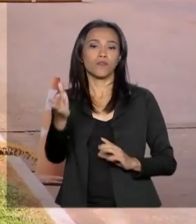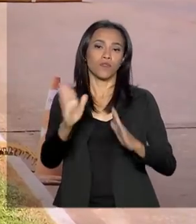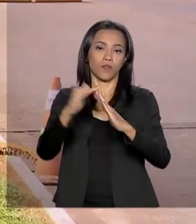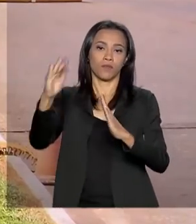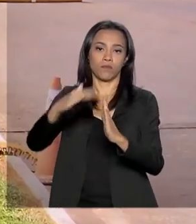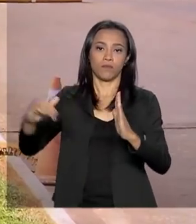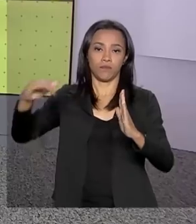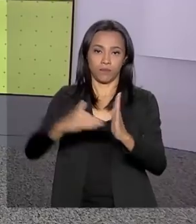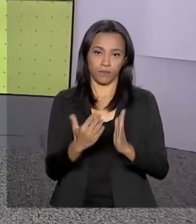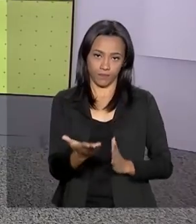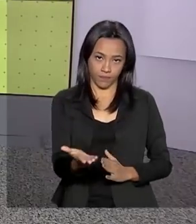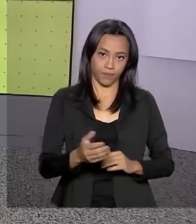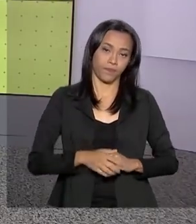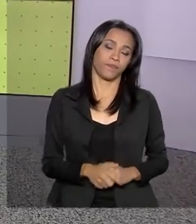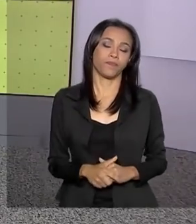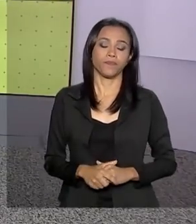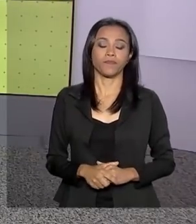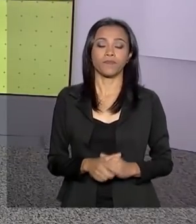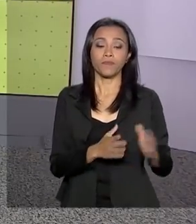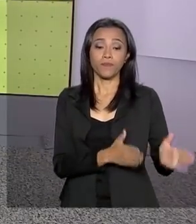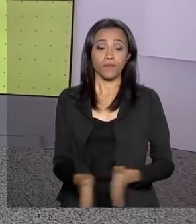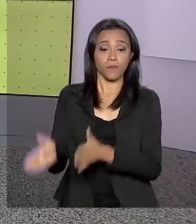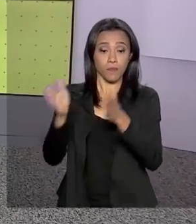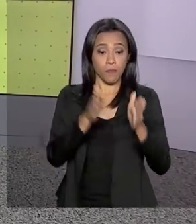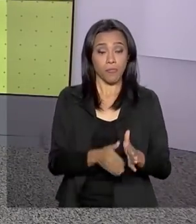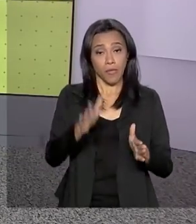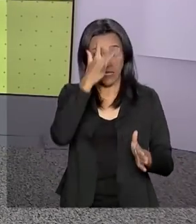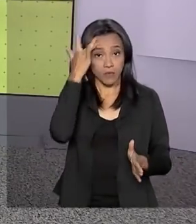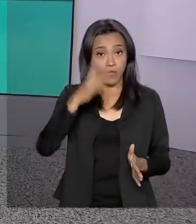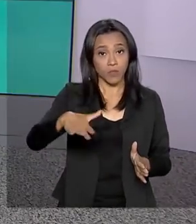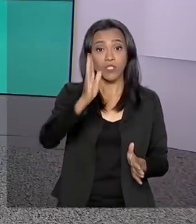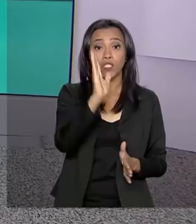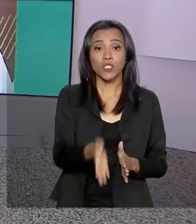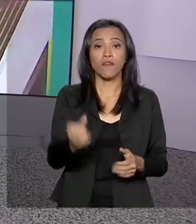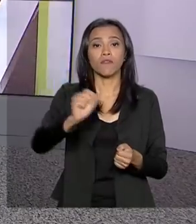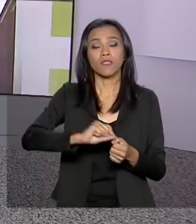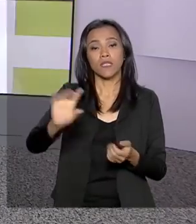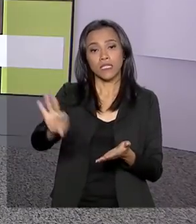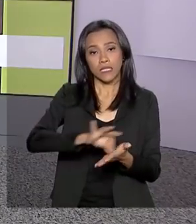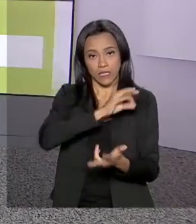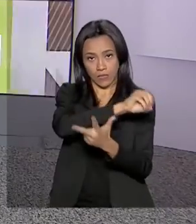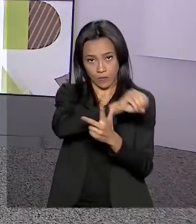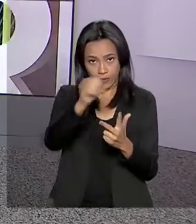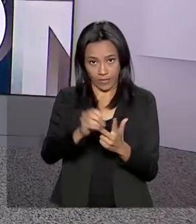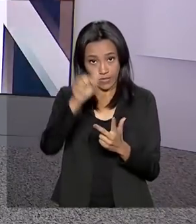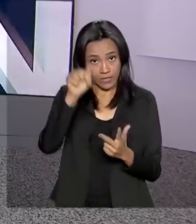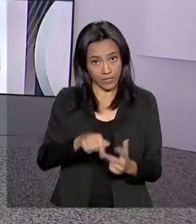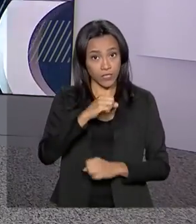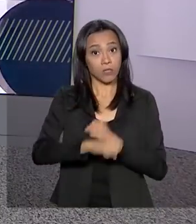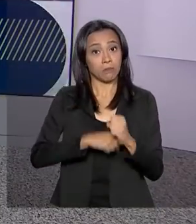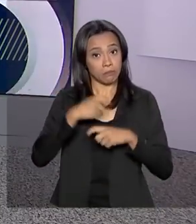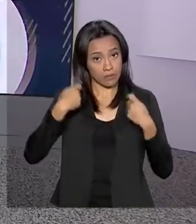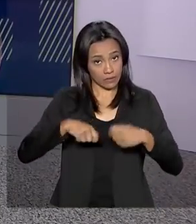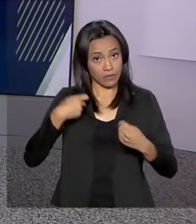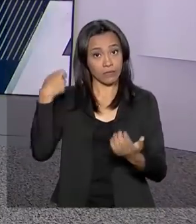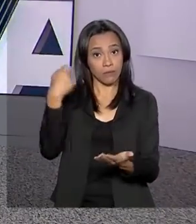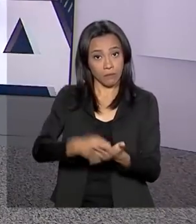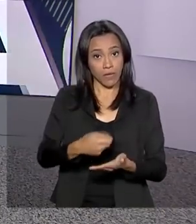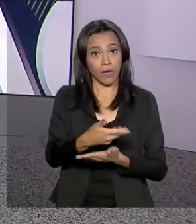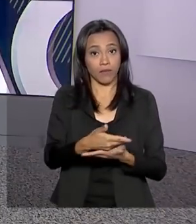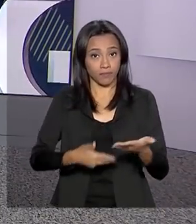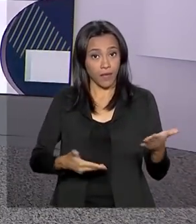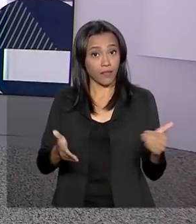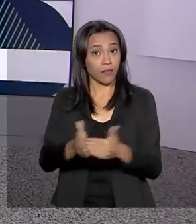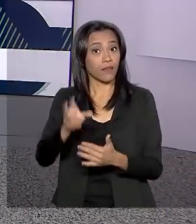Gabriela Noronha. Os candidatos que fizeram a inscrição no Enem deste ano têm que pagar o boleto até a próxima quinta